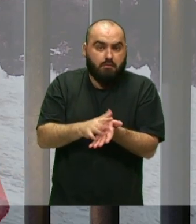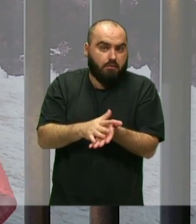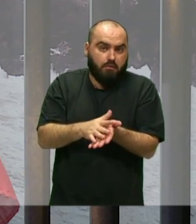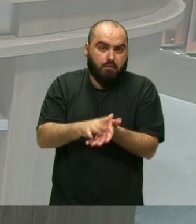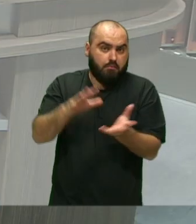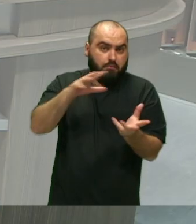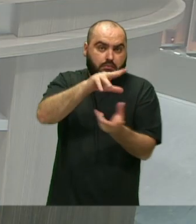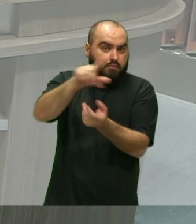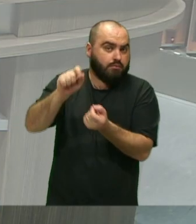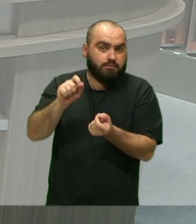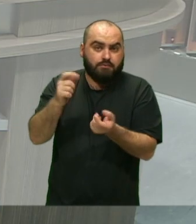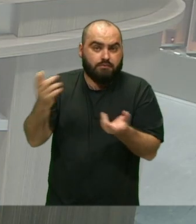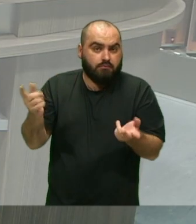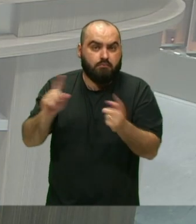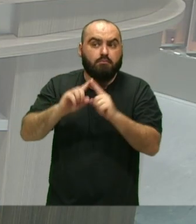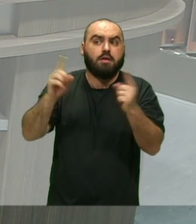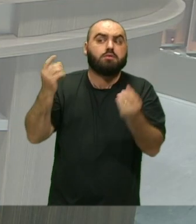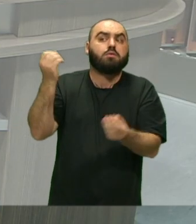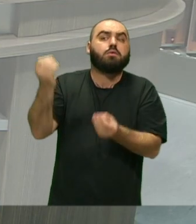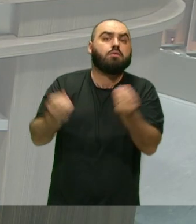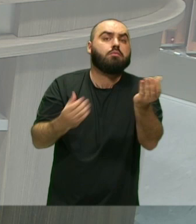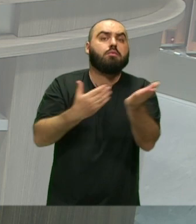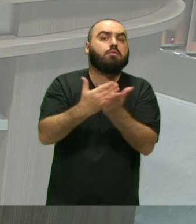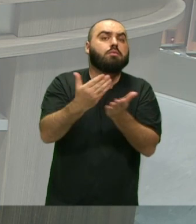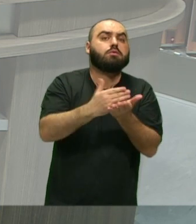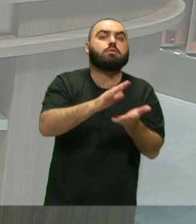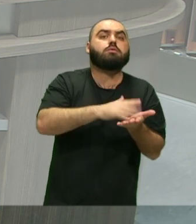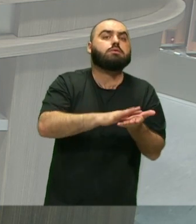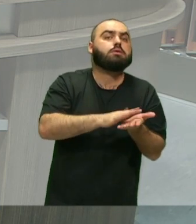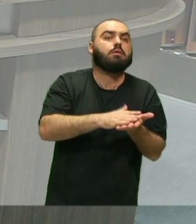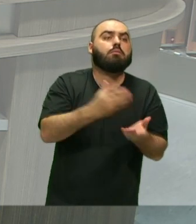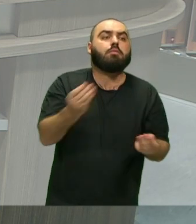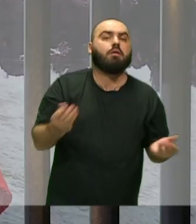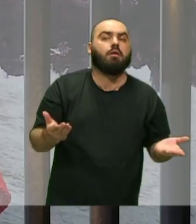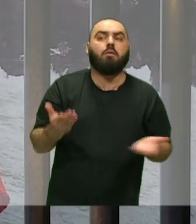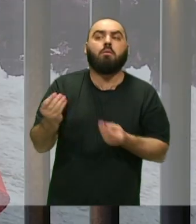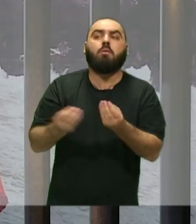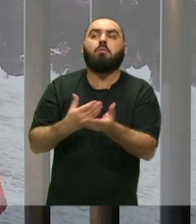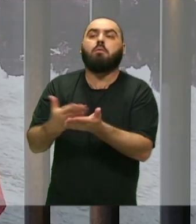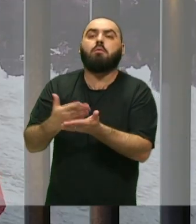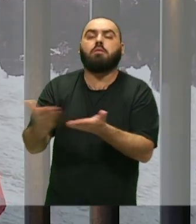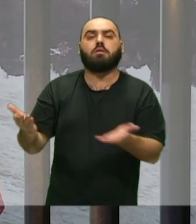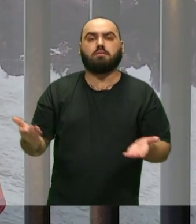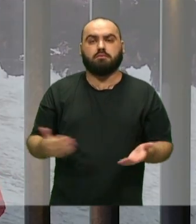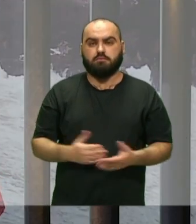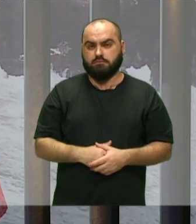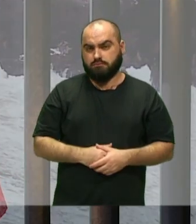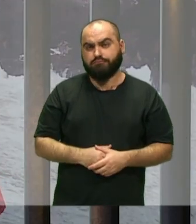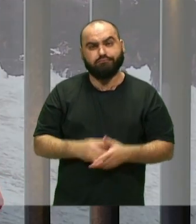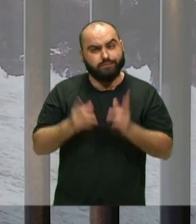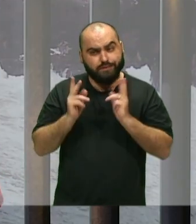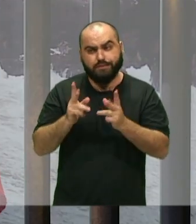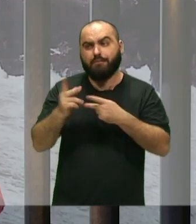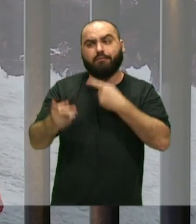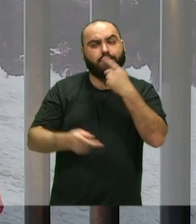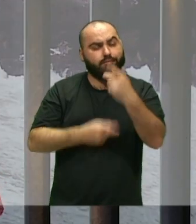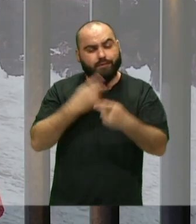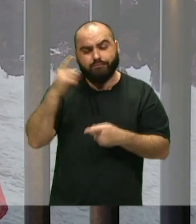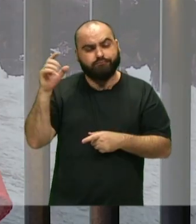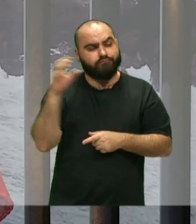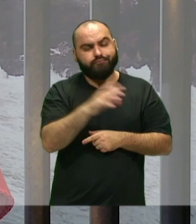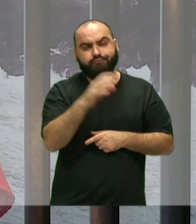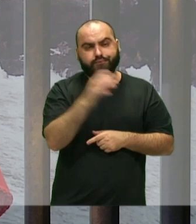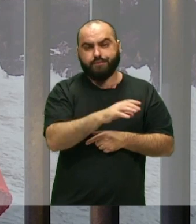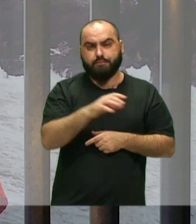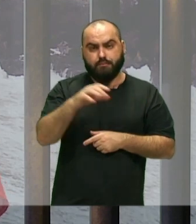Para adentrar O inteiro Mas Como surgiu O samba De onde vem O samba Então a gente está Sempre nessa batalha Também O Maracatu